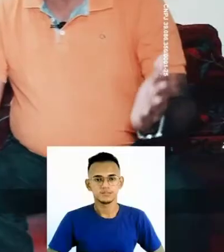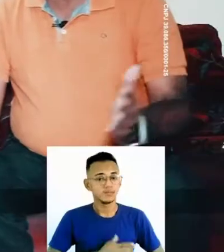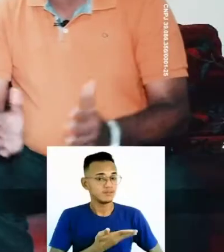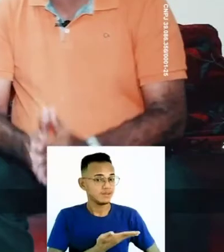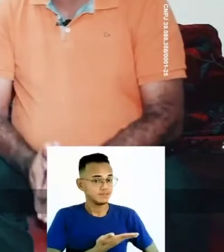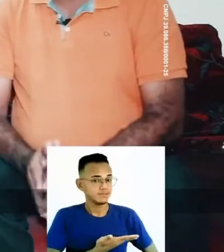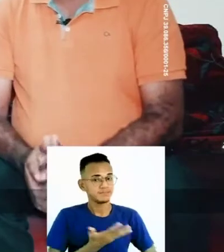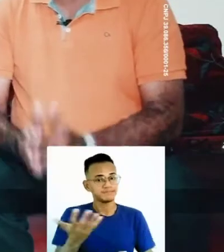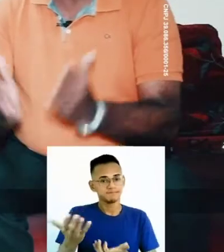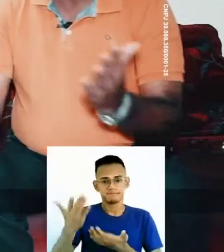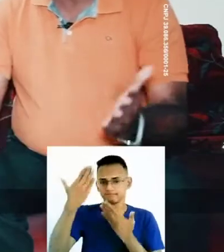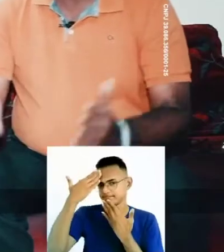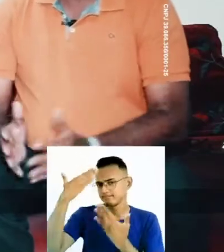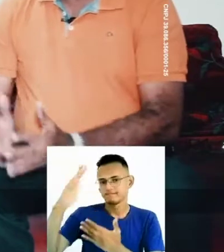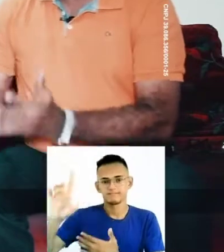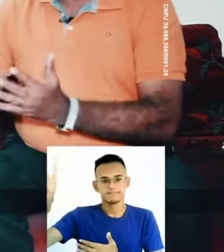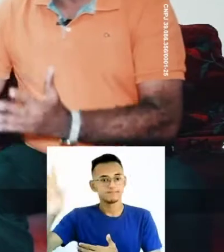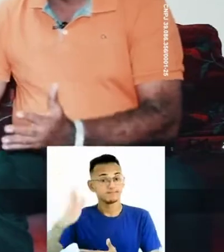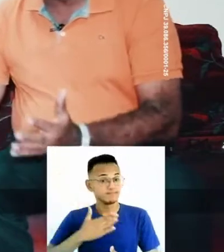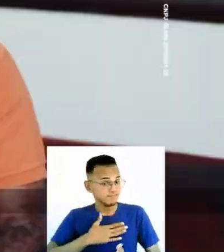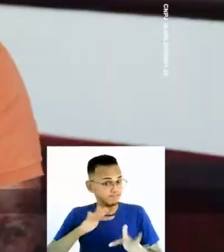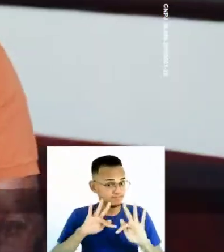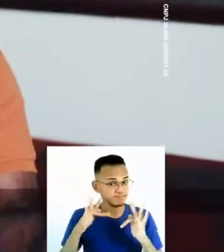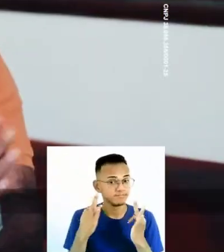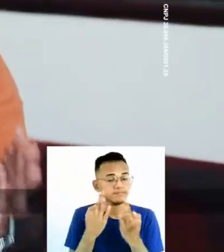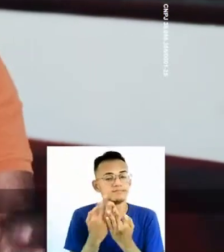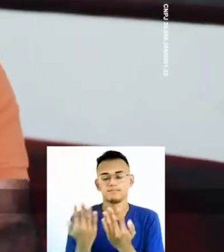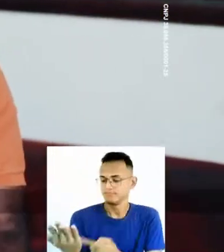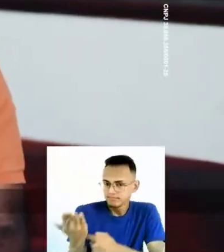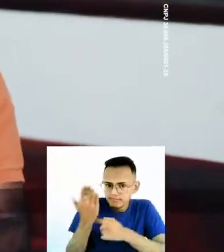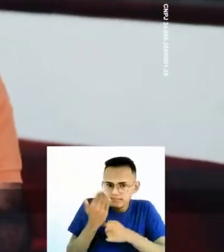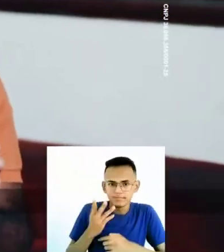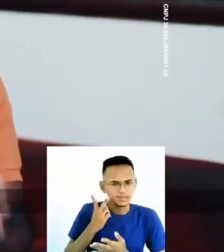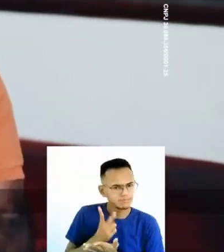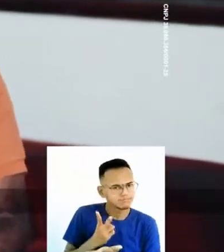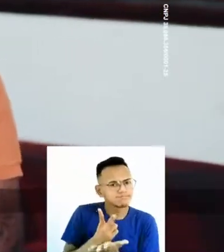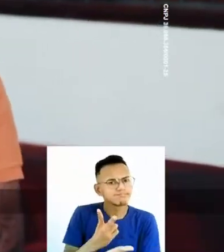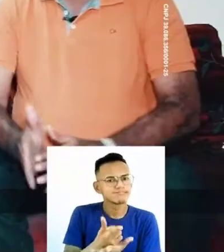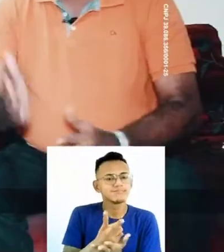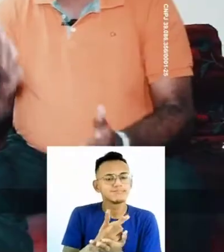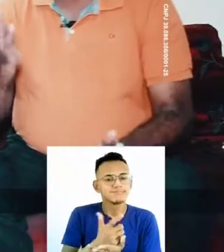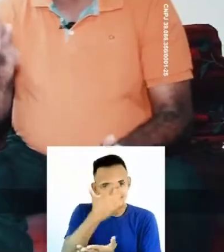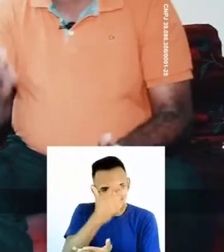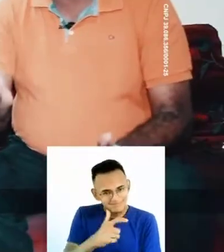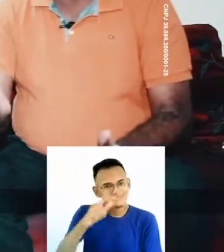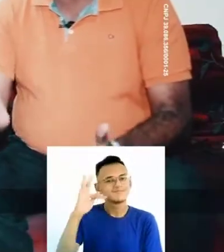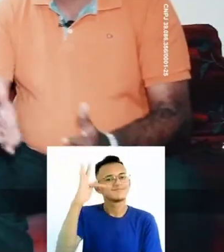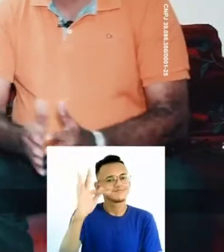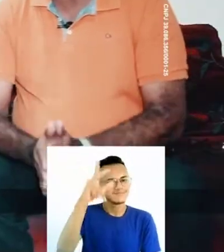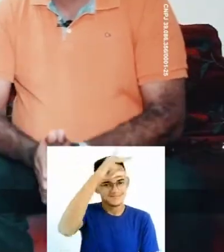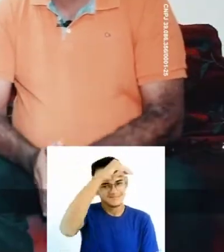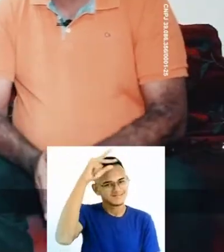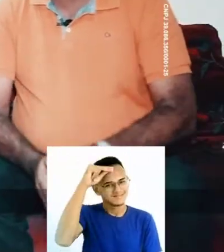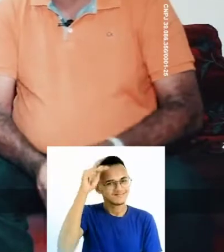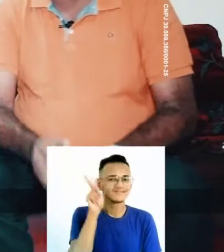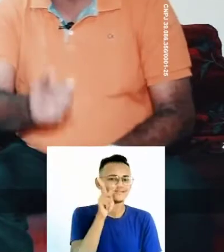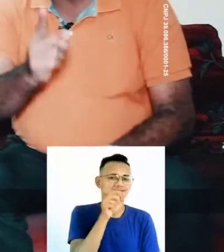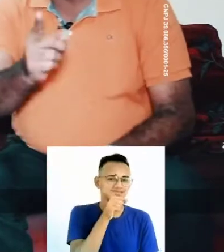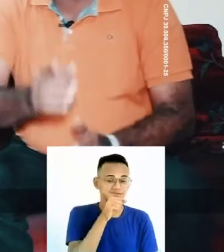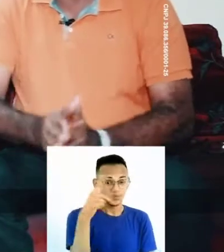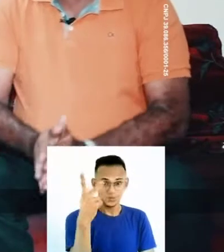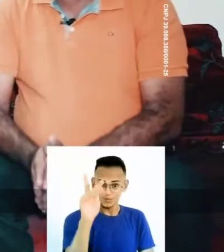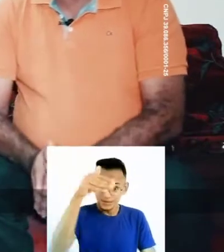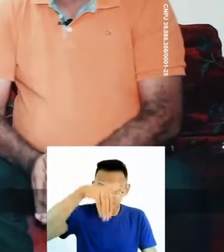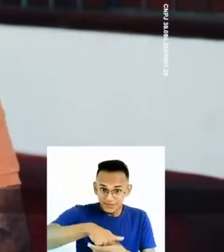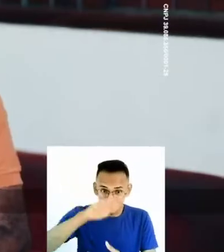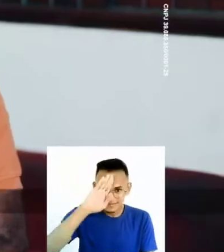Amigos, quero agradecer a Deus, a minha família, por permitir chegar até aqui. Serei o próximo prefeito de Porto Velho